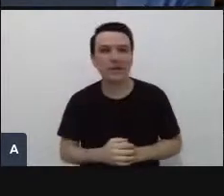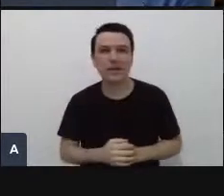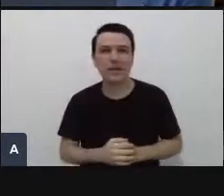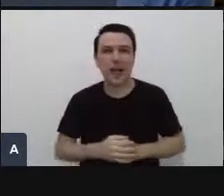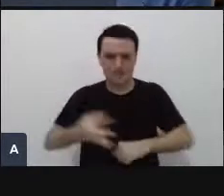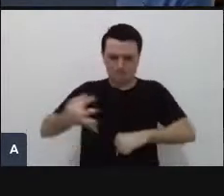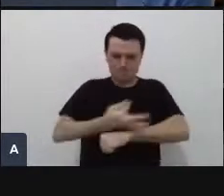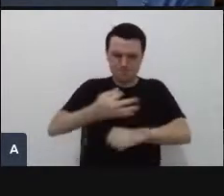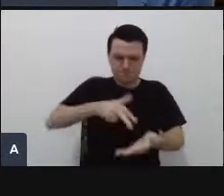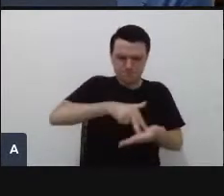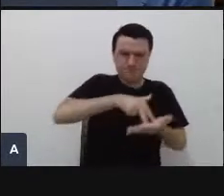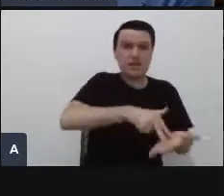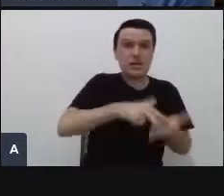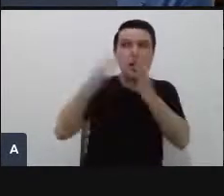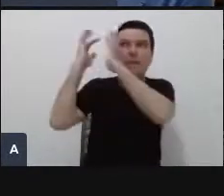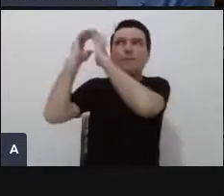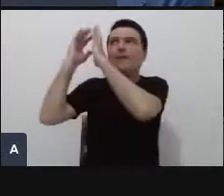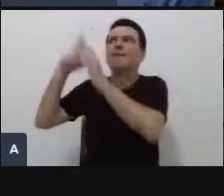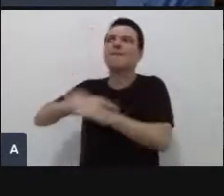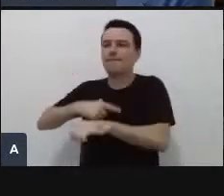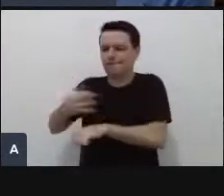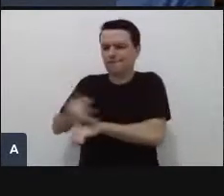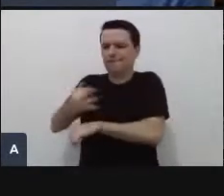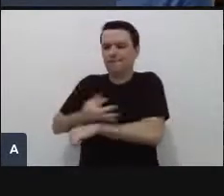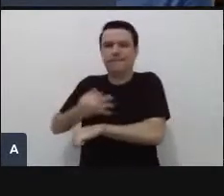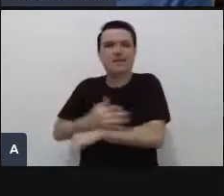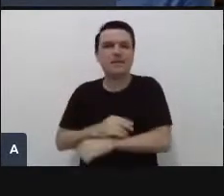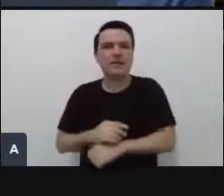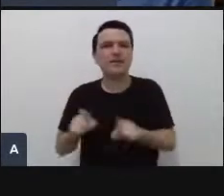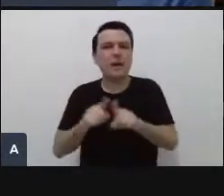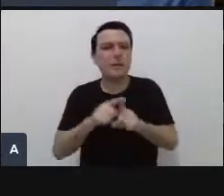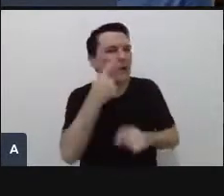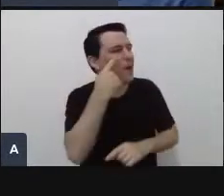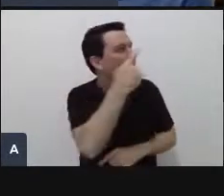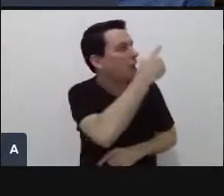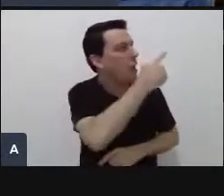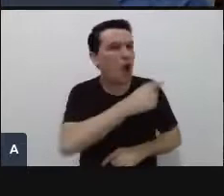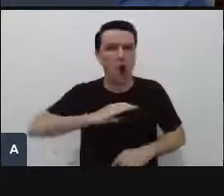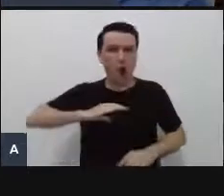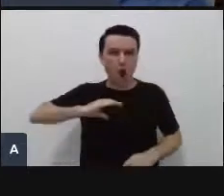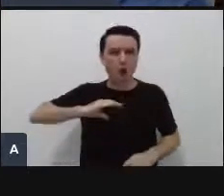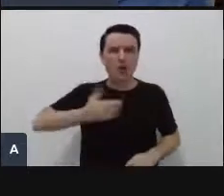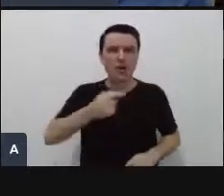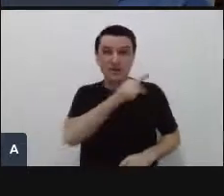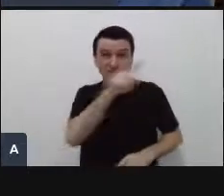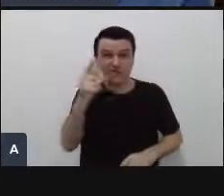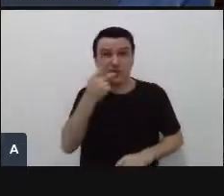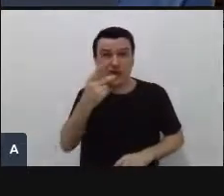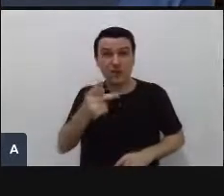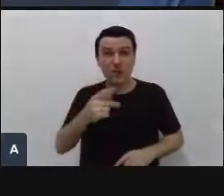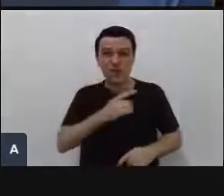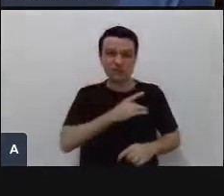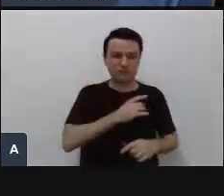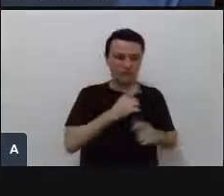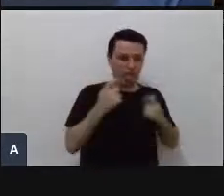a inovar, a coragem, muitas vezes, vocês falaram ali no começo, quando a gente estava conversando sobre o medo,